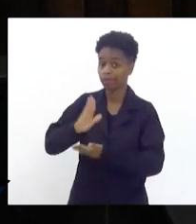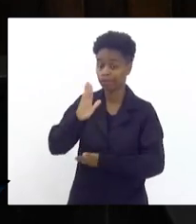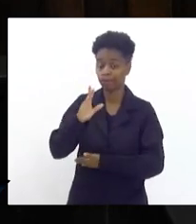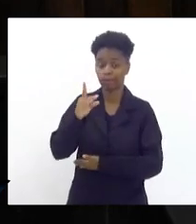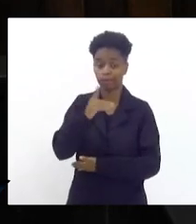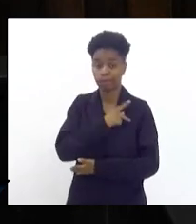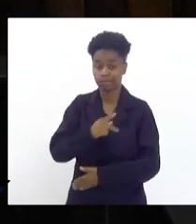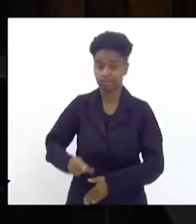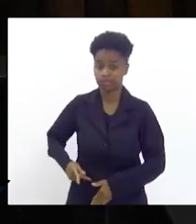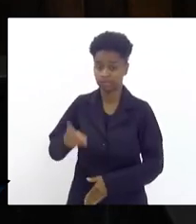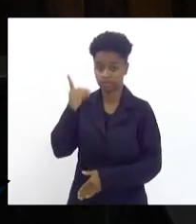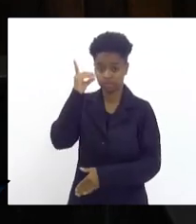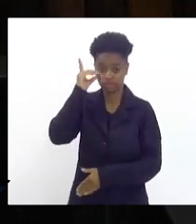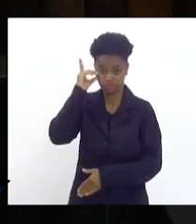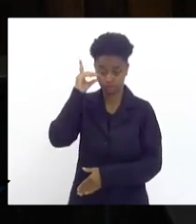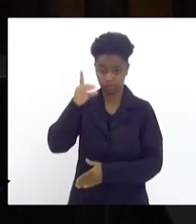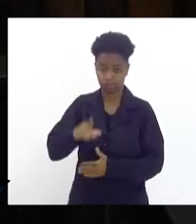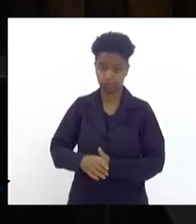Dilma.